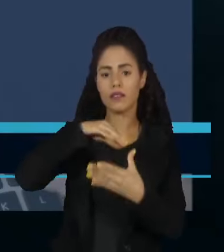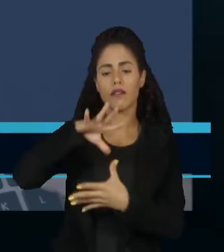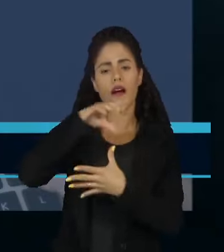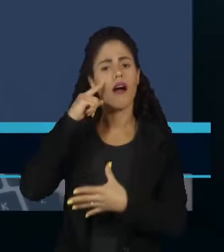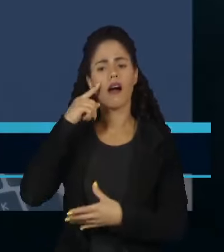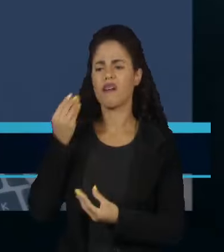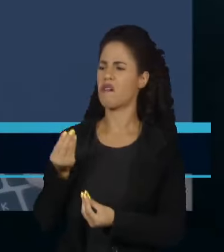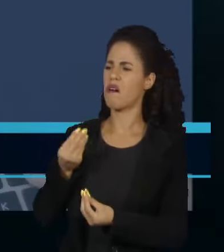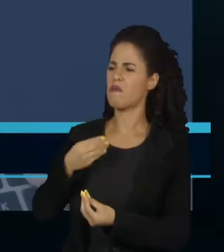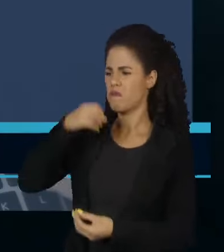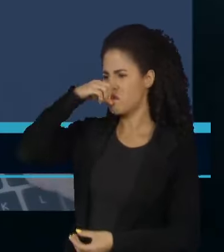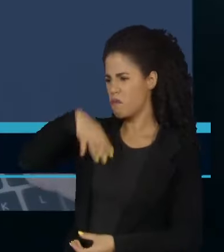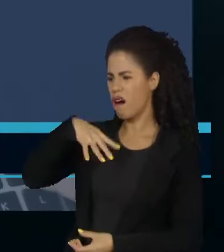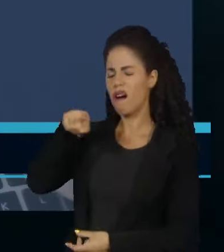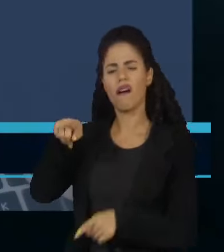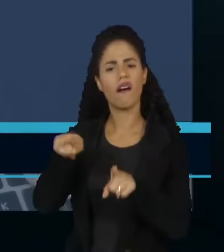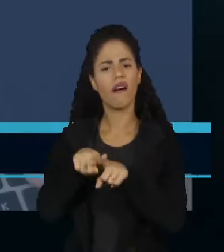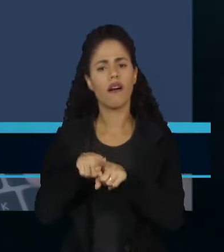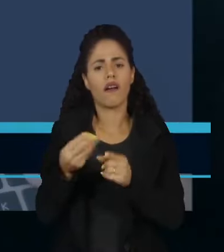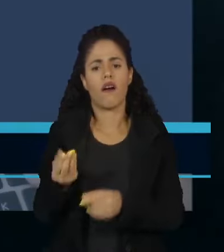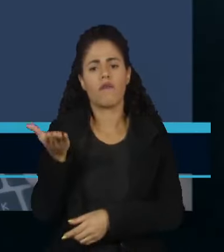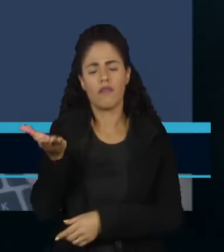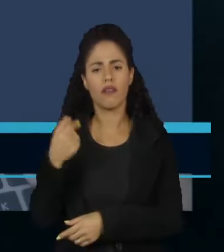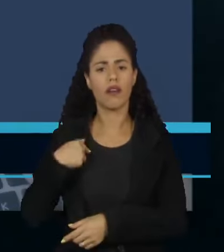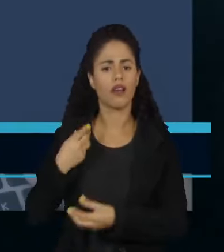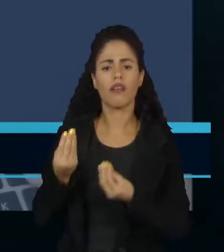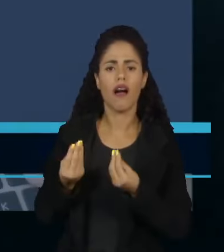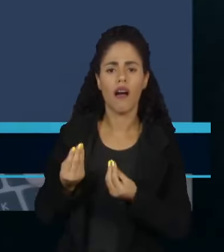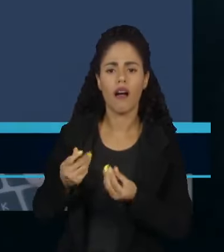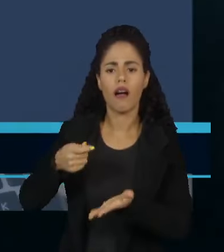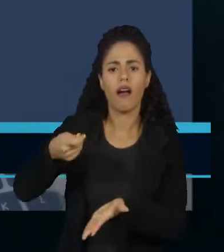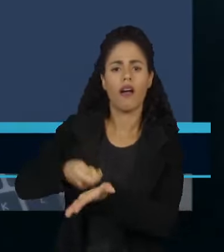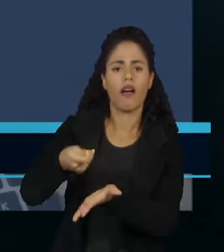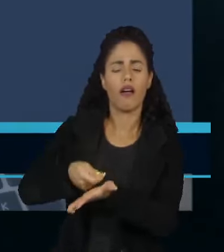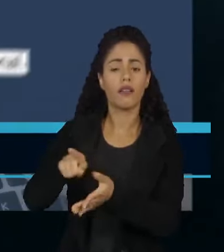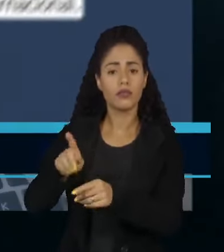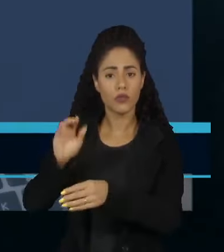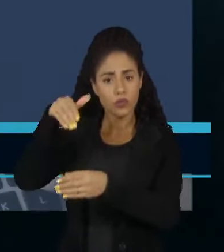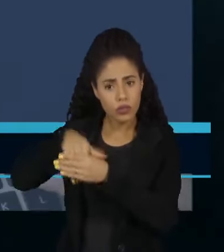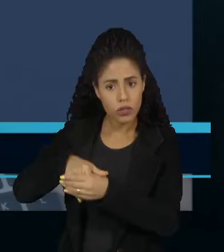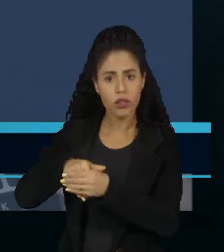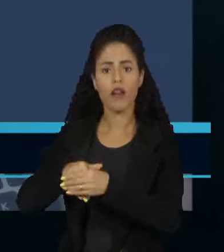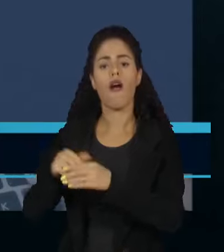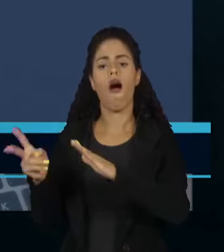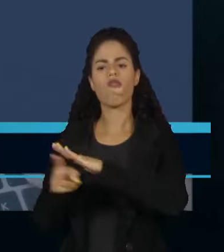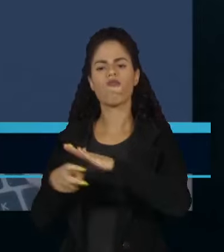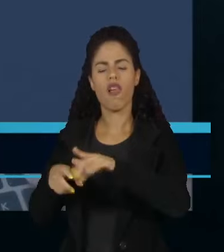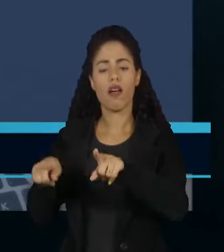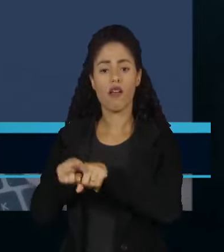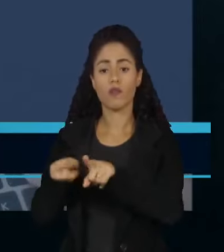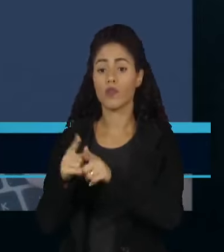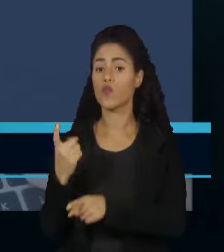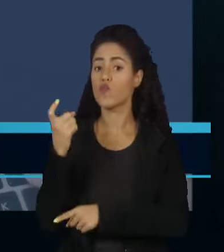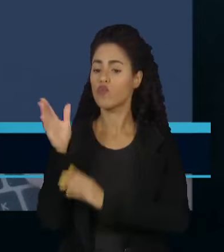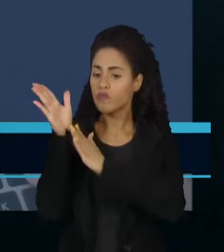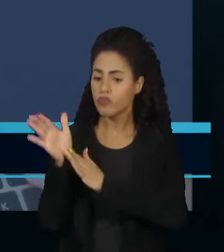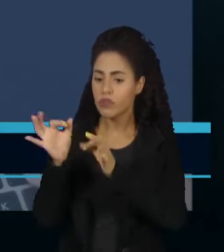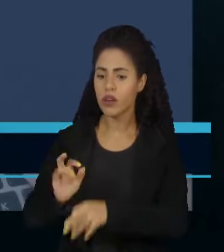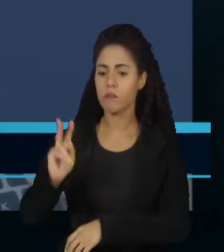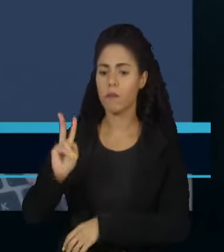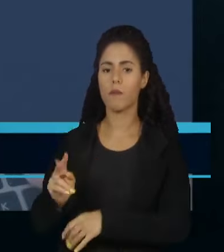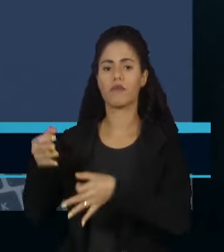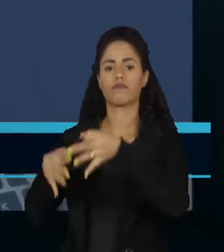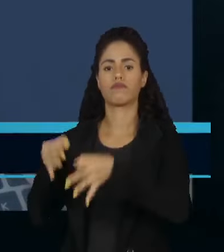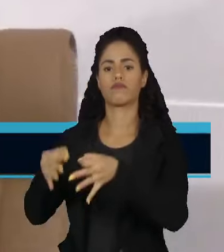Maduro de grosseiro, que o reconhecimento é validar a fraude eleitoral e que o único caminho para a Venezuela passa pelo